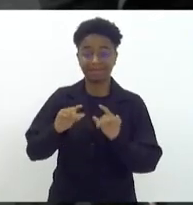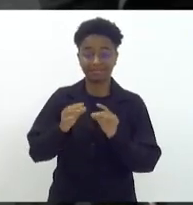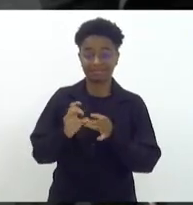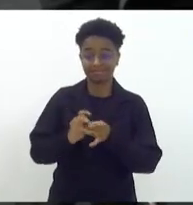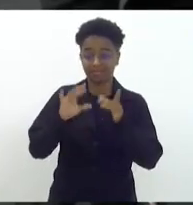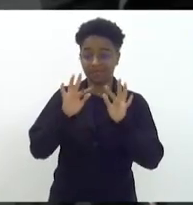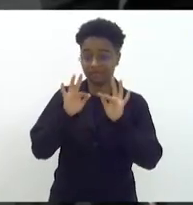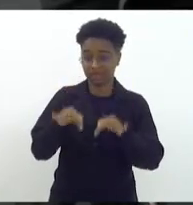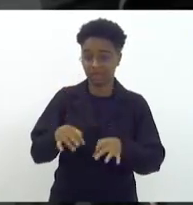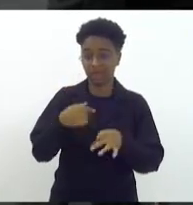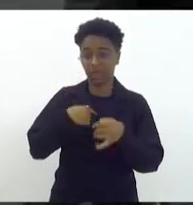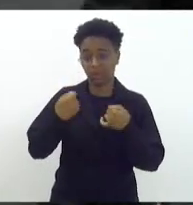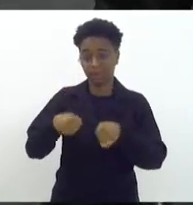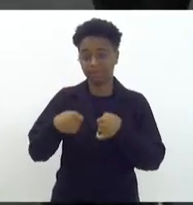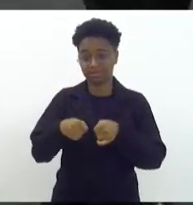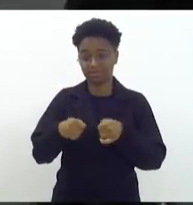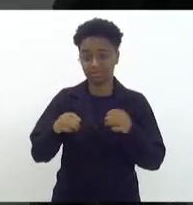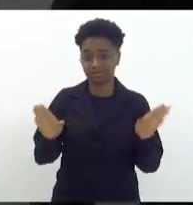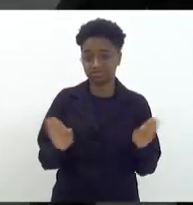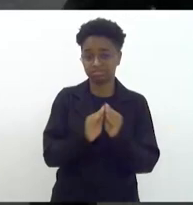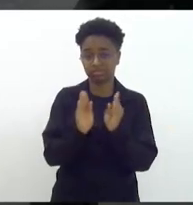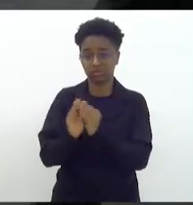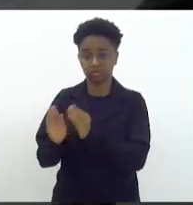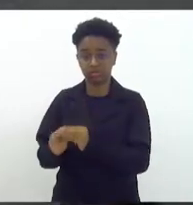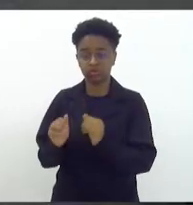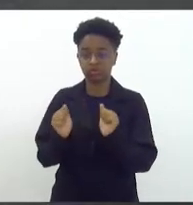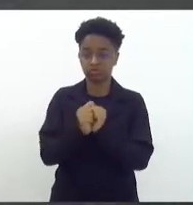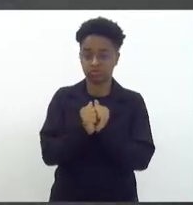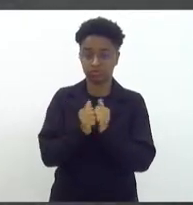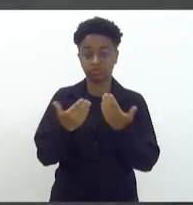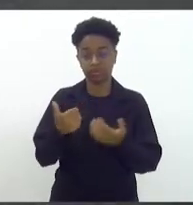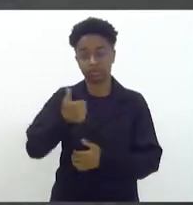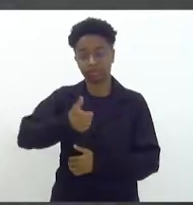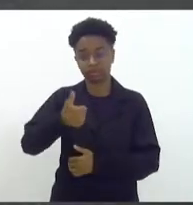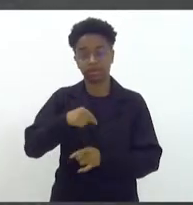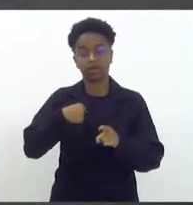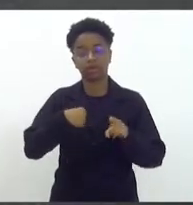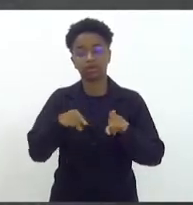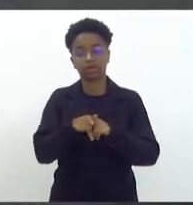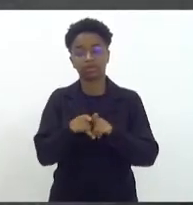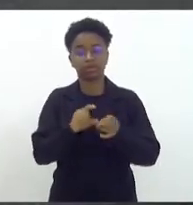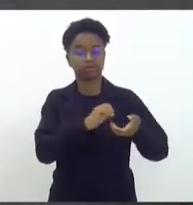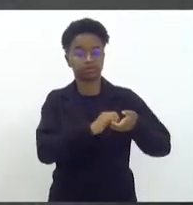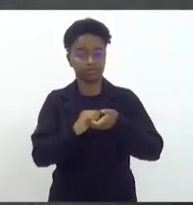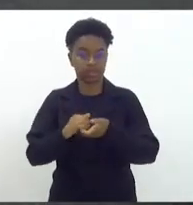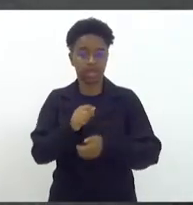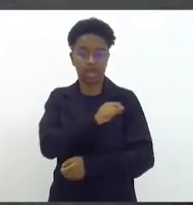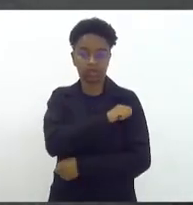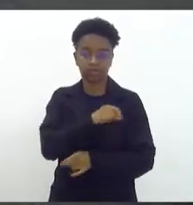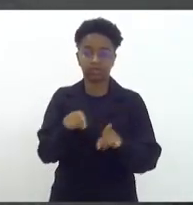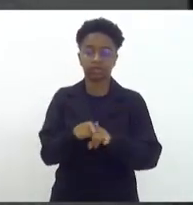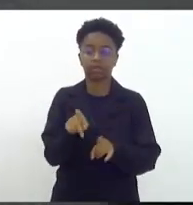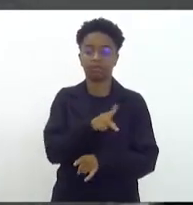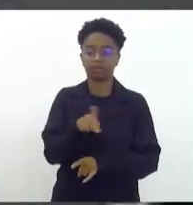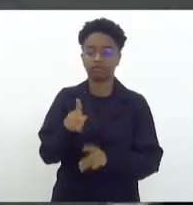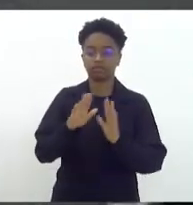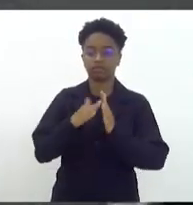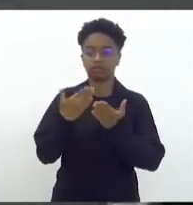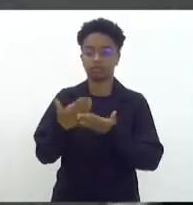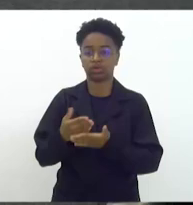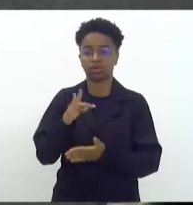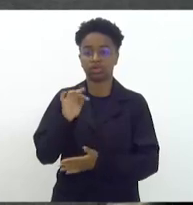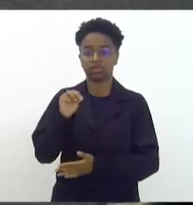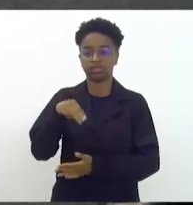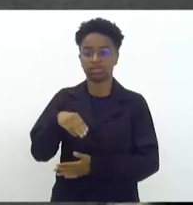eu vou ter que fazer todas juntas, em conjunto. Primeiro, também, eu queria saudar os alunos e professores da escola Tim